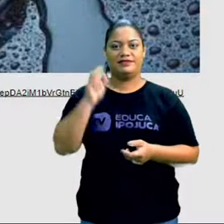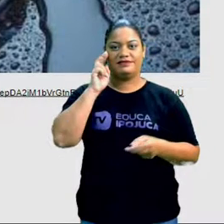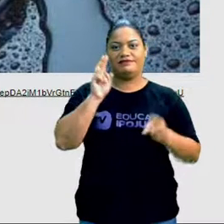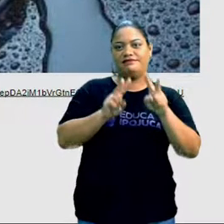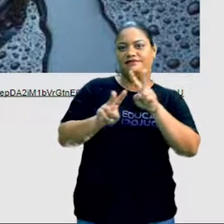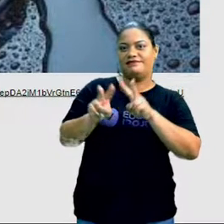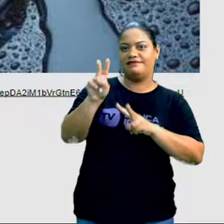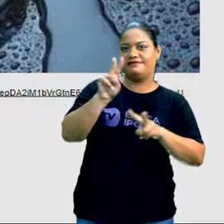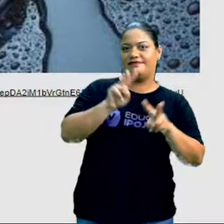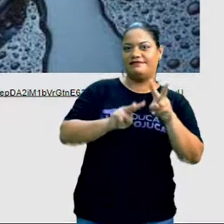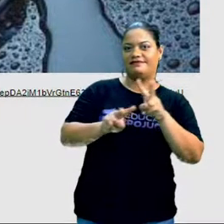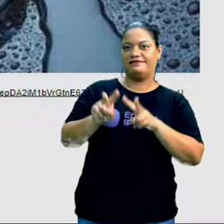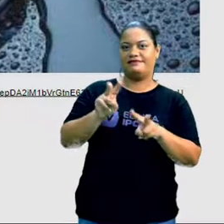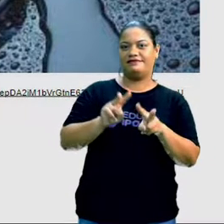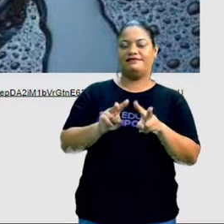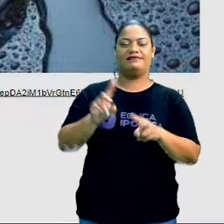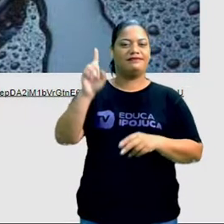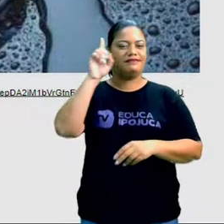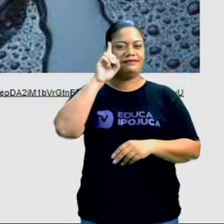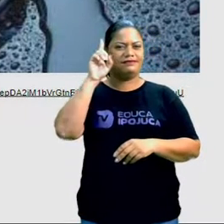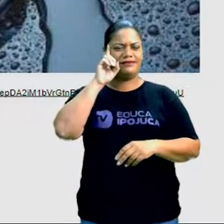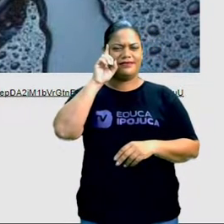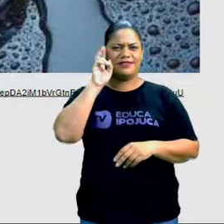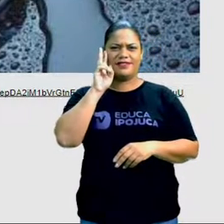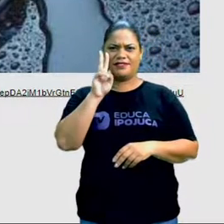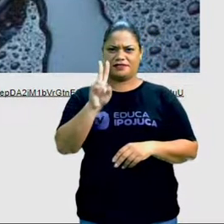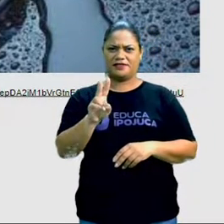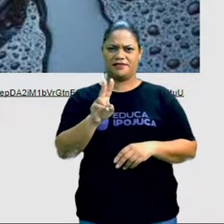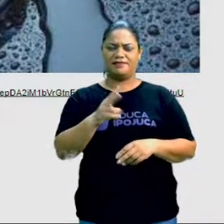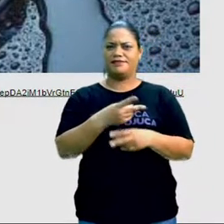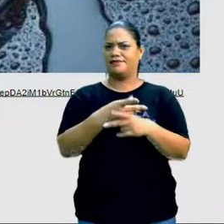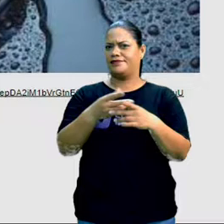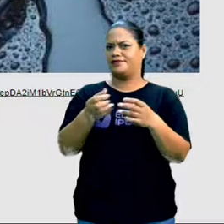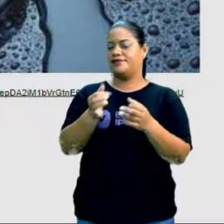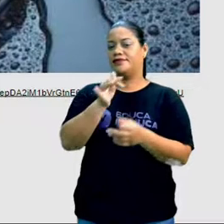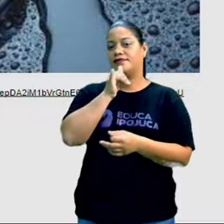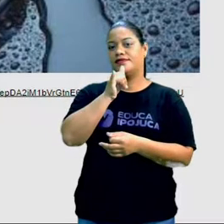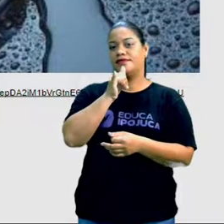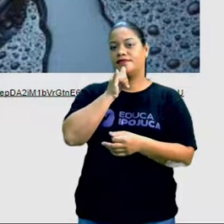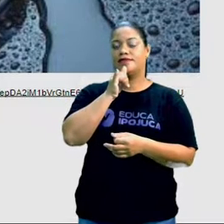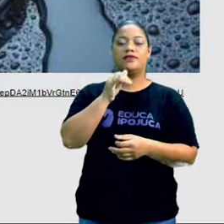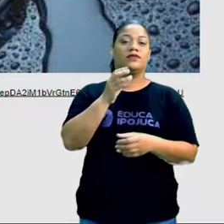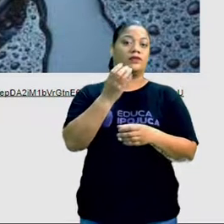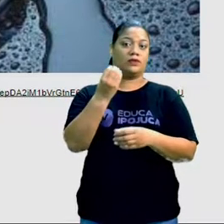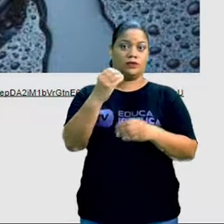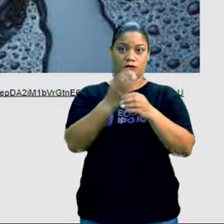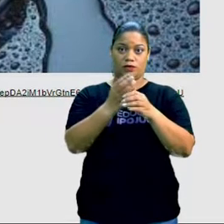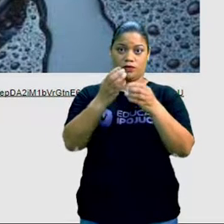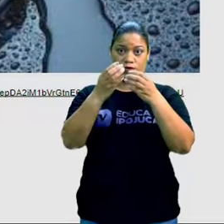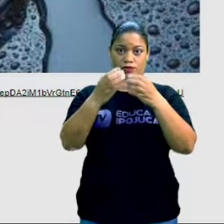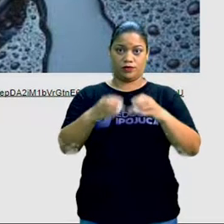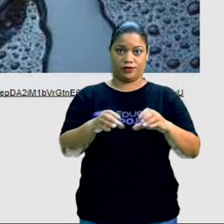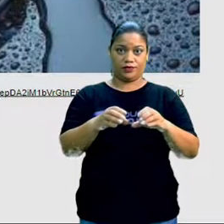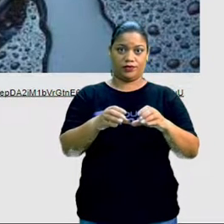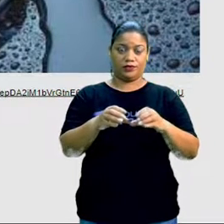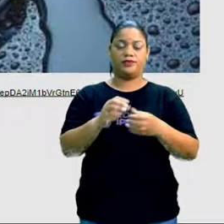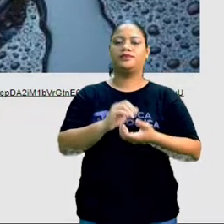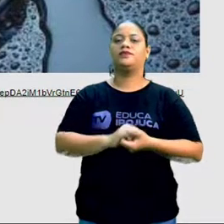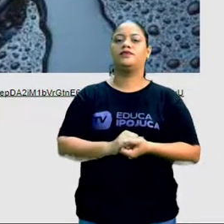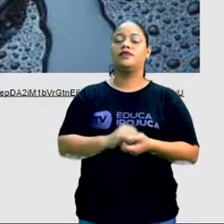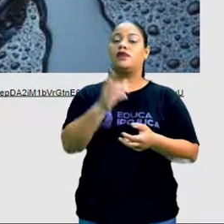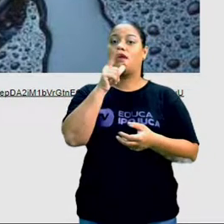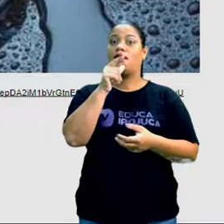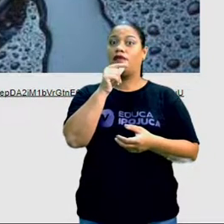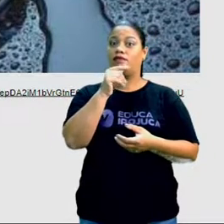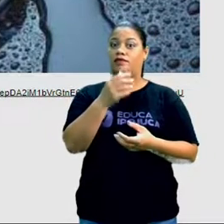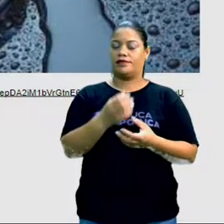observar no seu dia a dia, tem coisas, por exemplo, você pega um ovo, coloca para cozinhar,